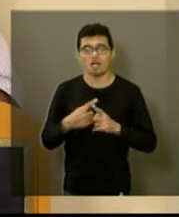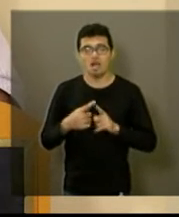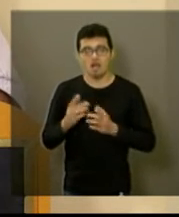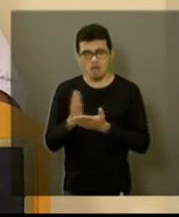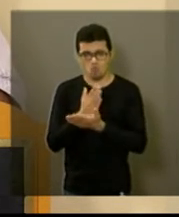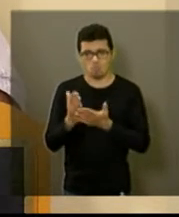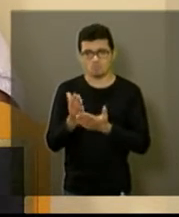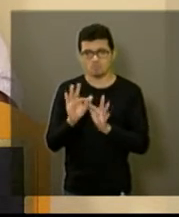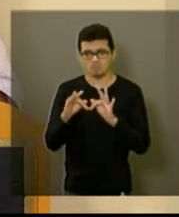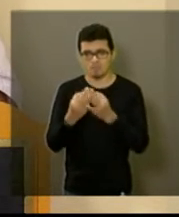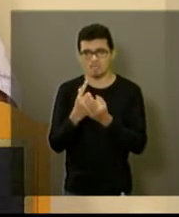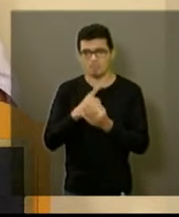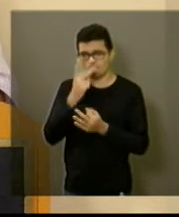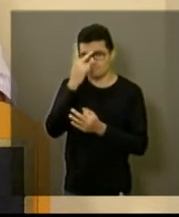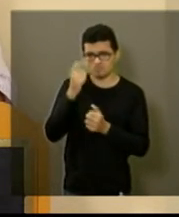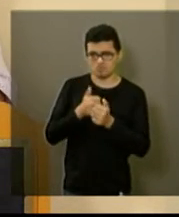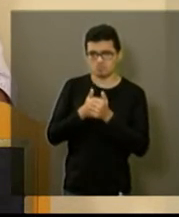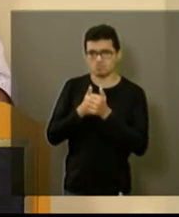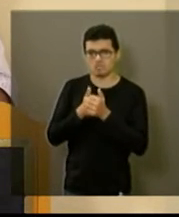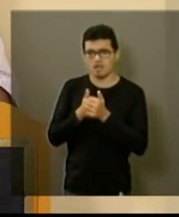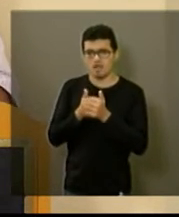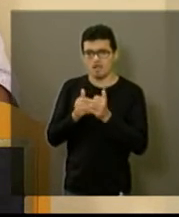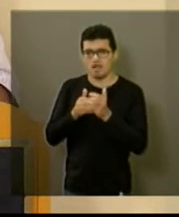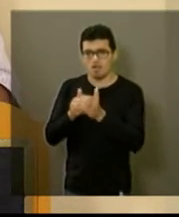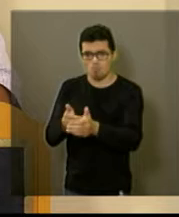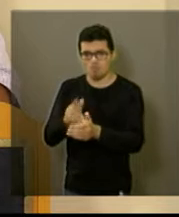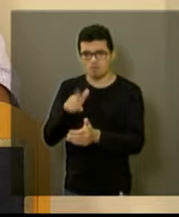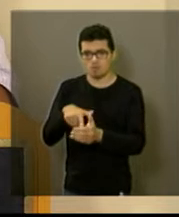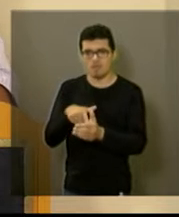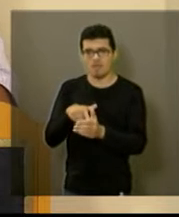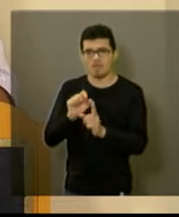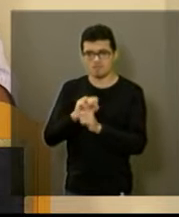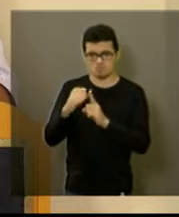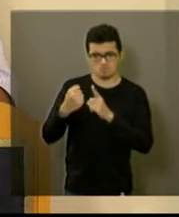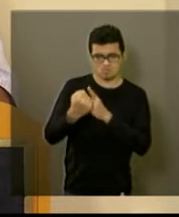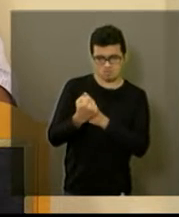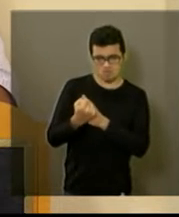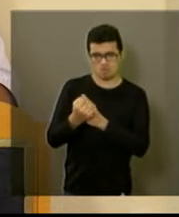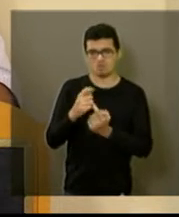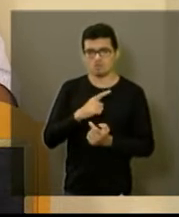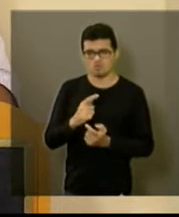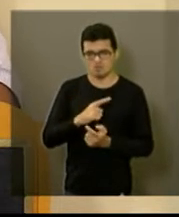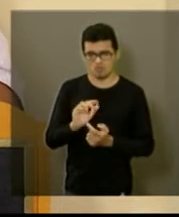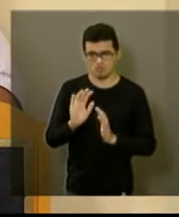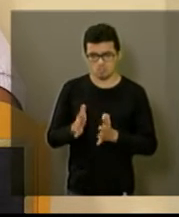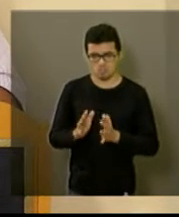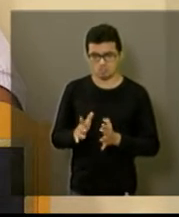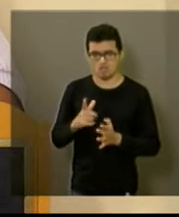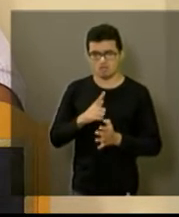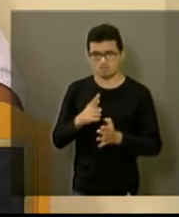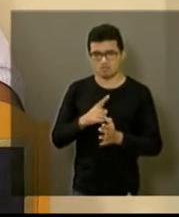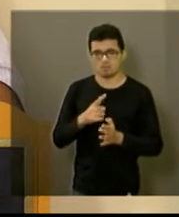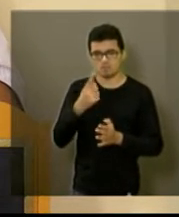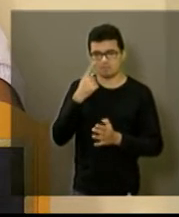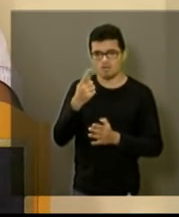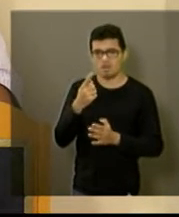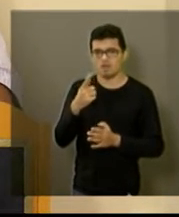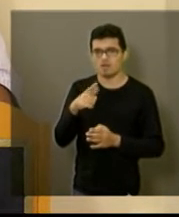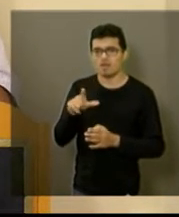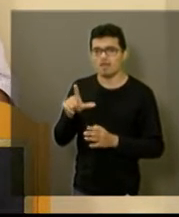acompanhando o Angico é assistente social. assistente social já fez um levantamento.